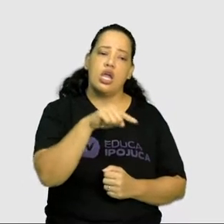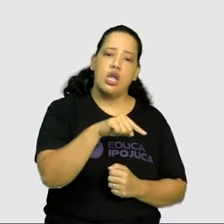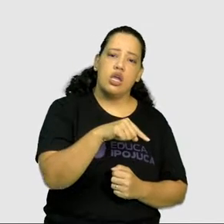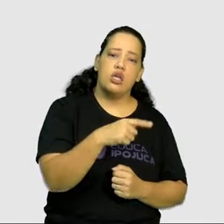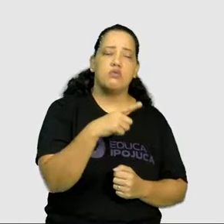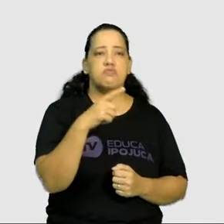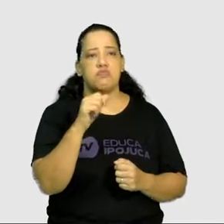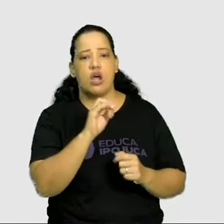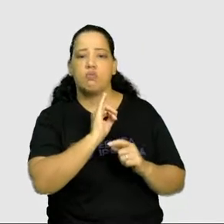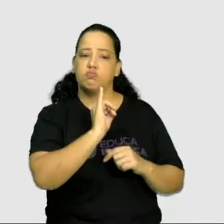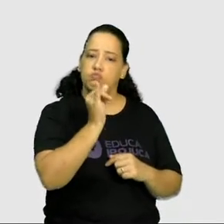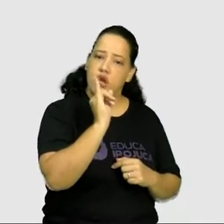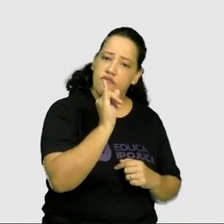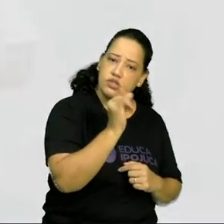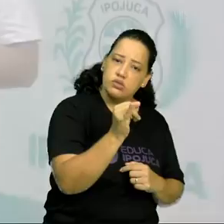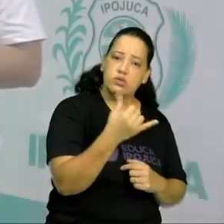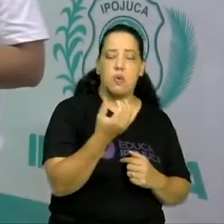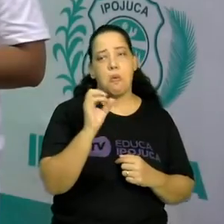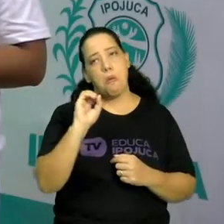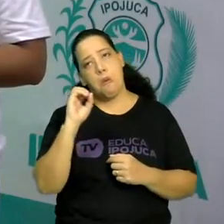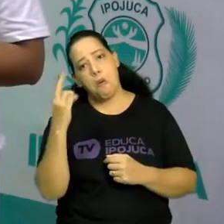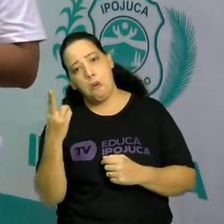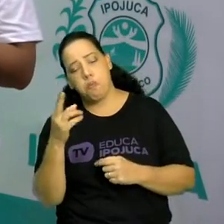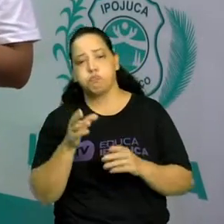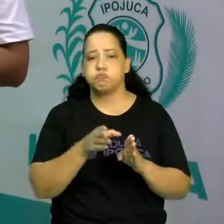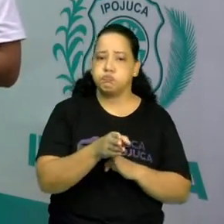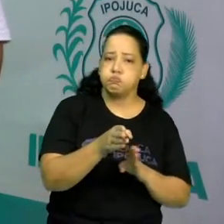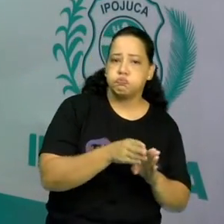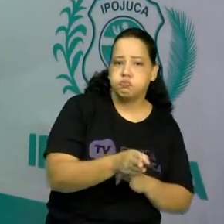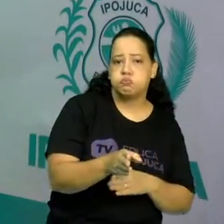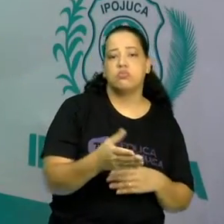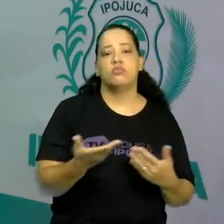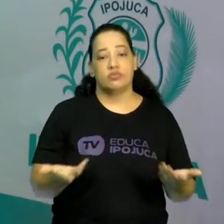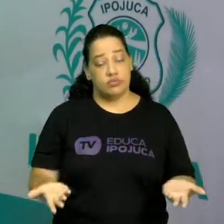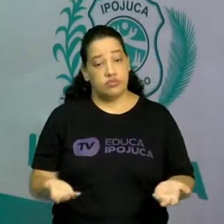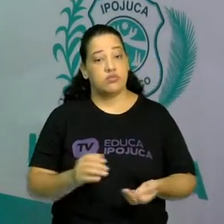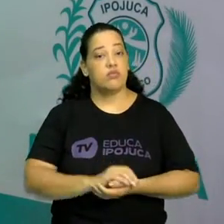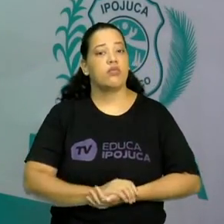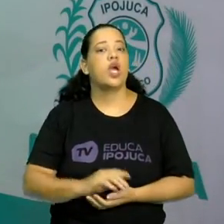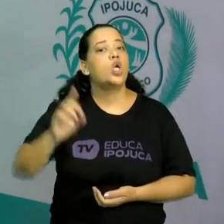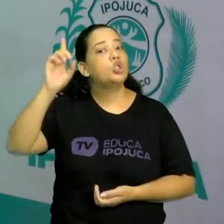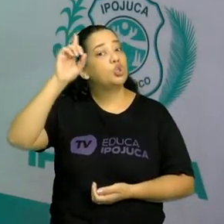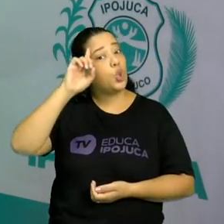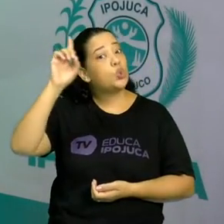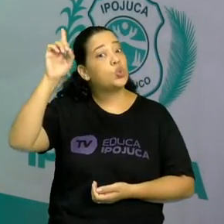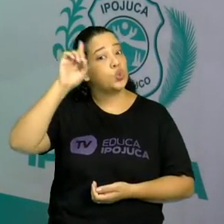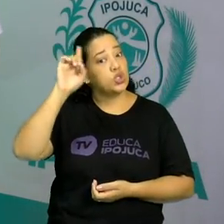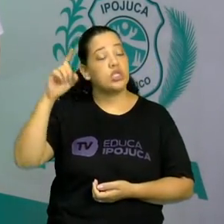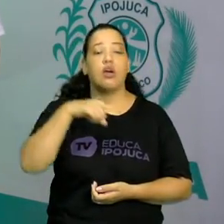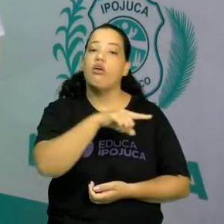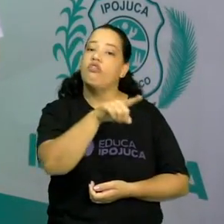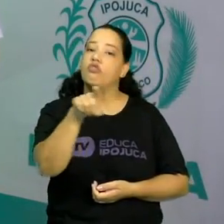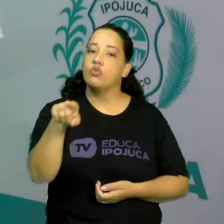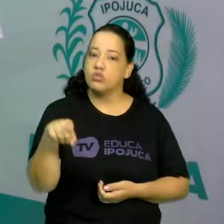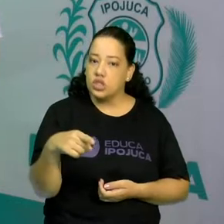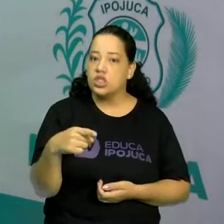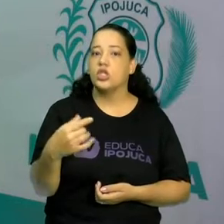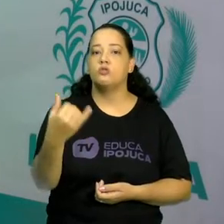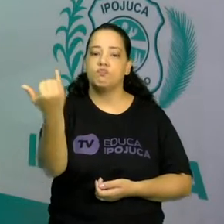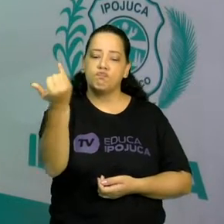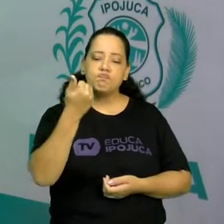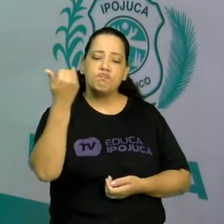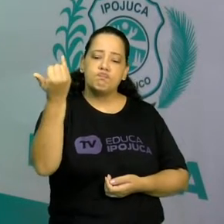fins de instruções ou orientação. Veja só, você todo dia, você recebe algum tipo de instrução,